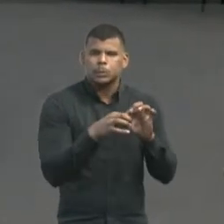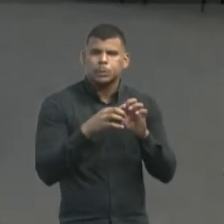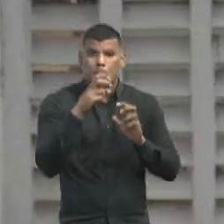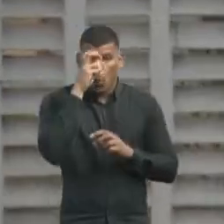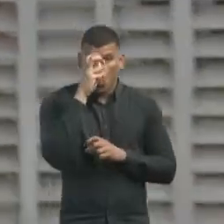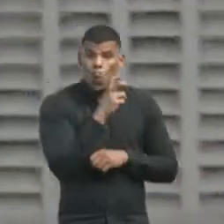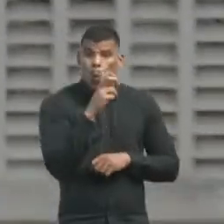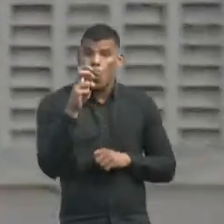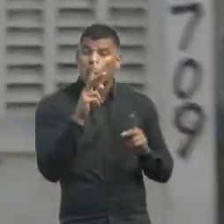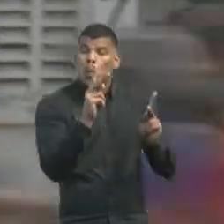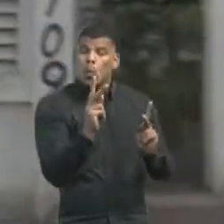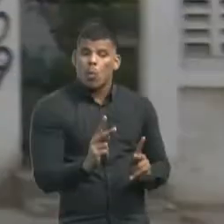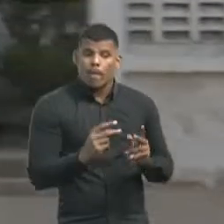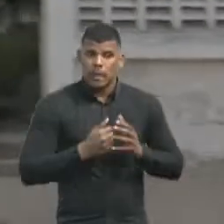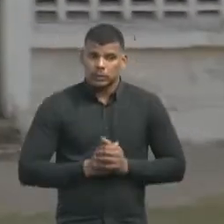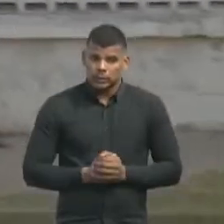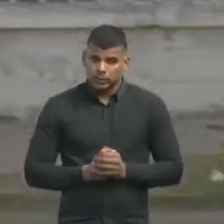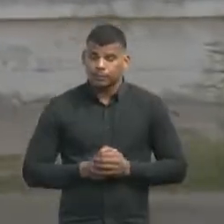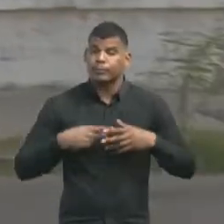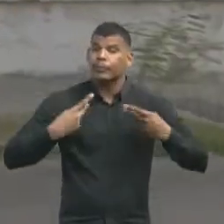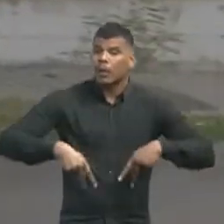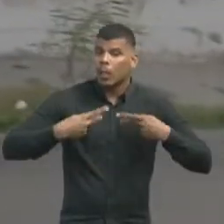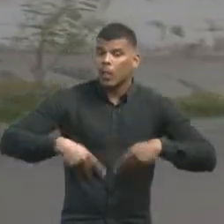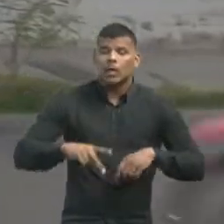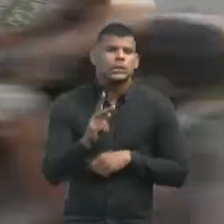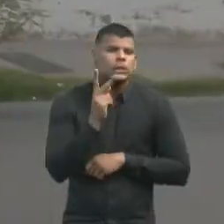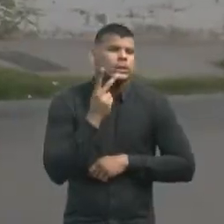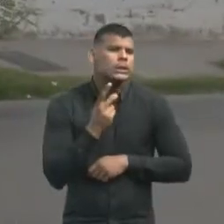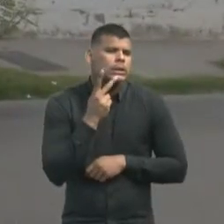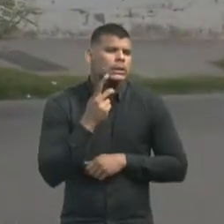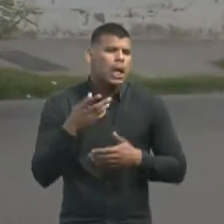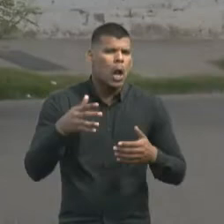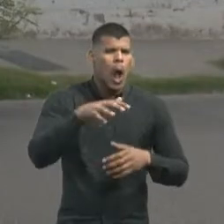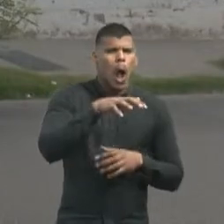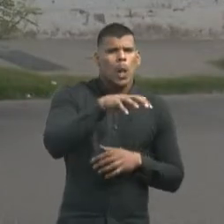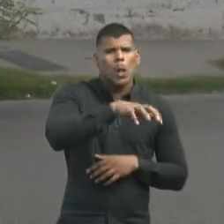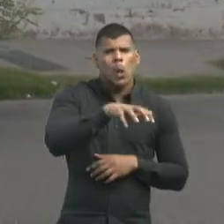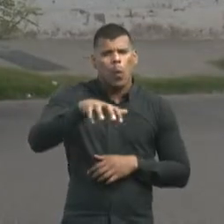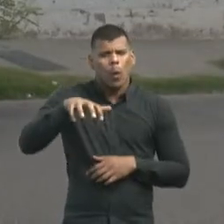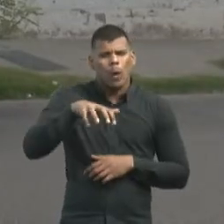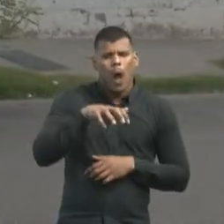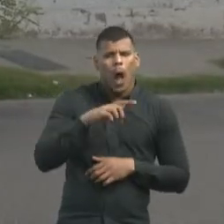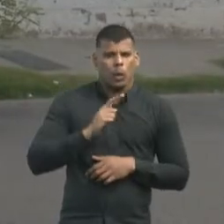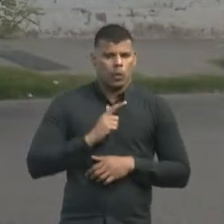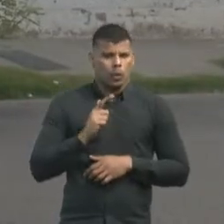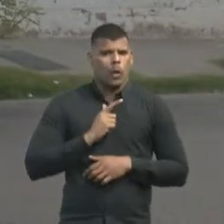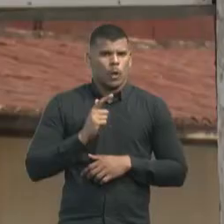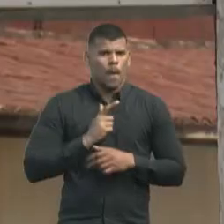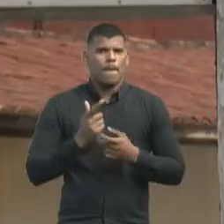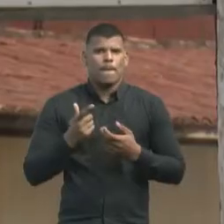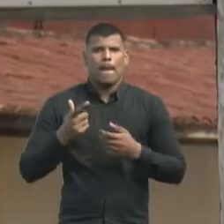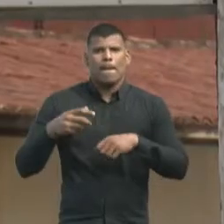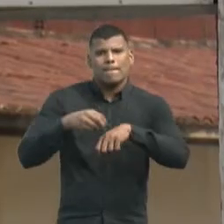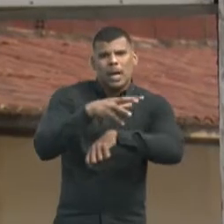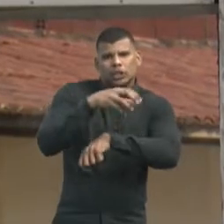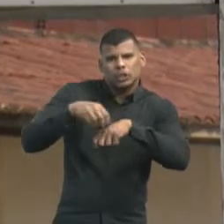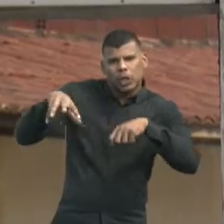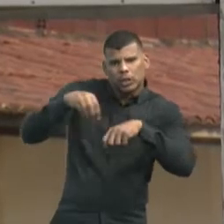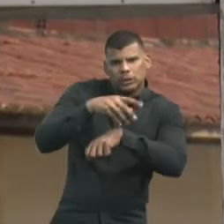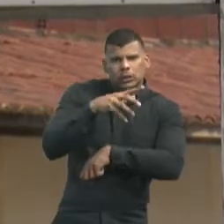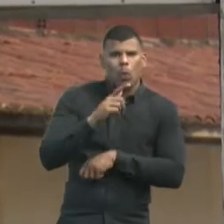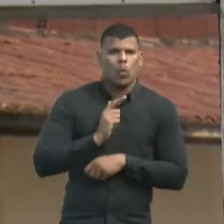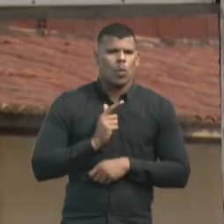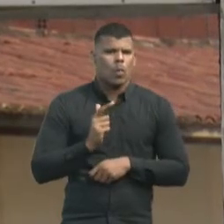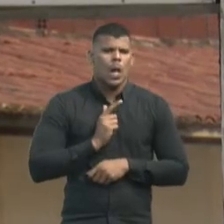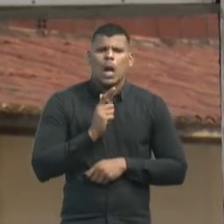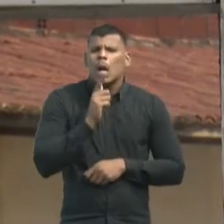paz. Aqui no Ceará, os núcleos de mediação comunitária oferecem espaços adequados para